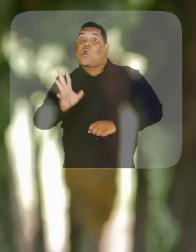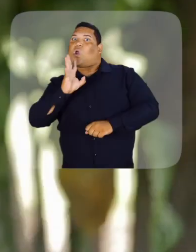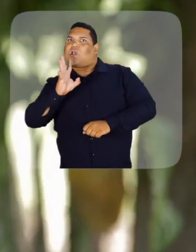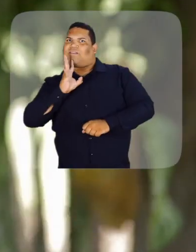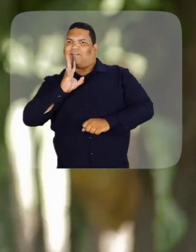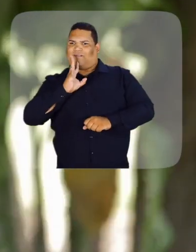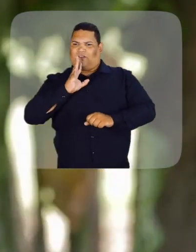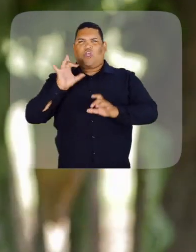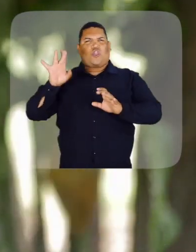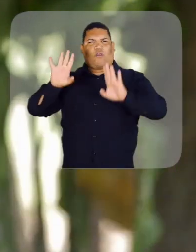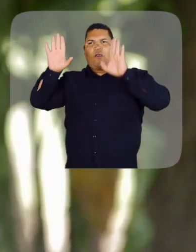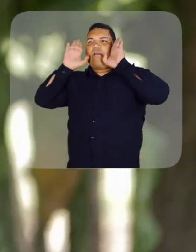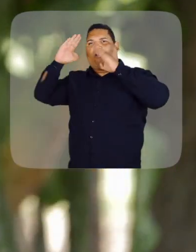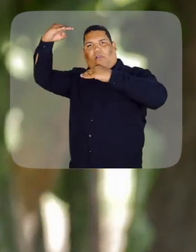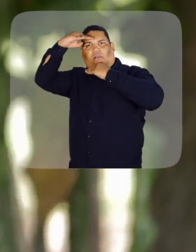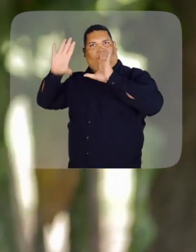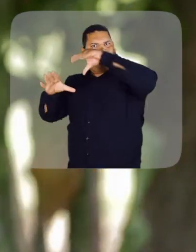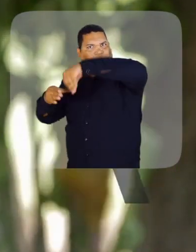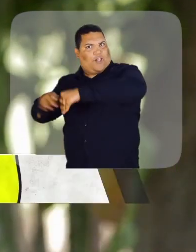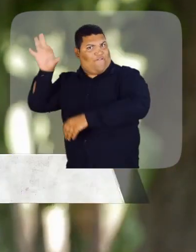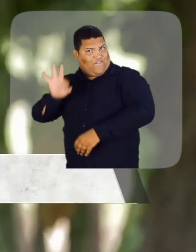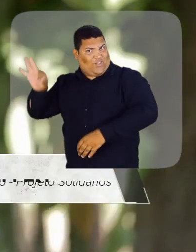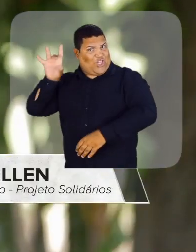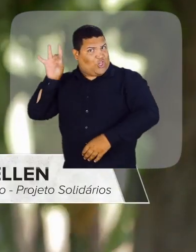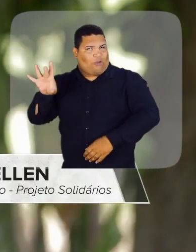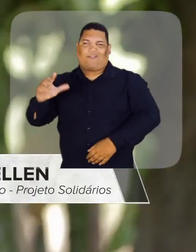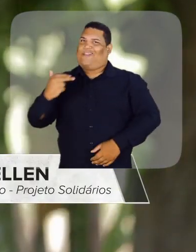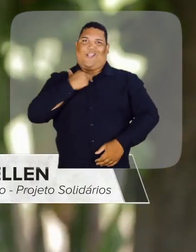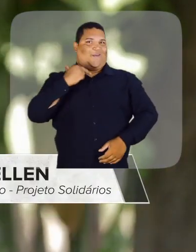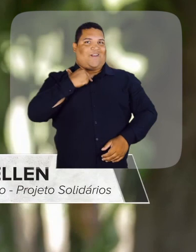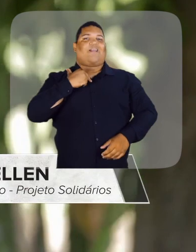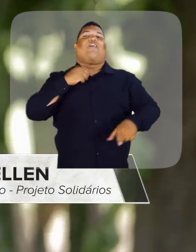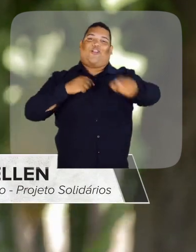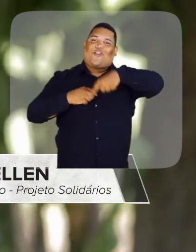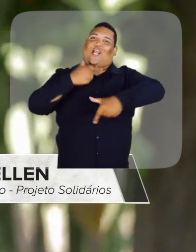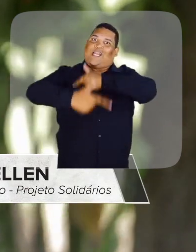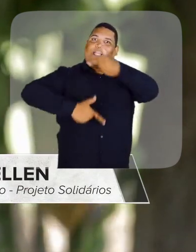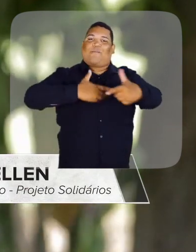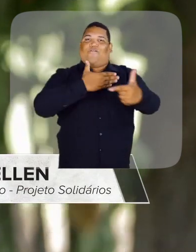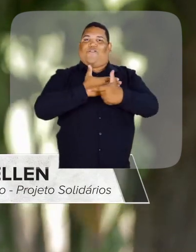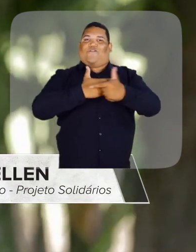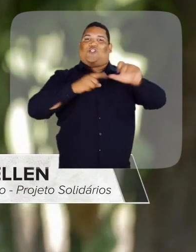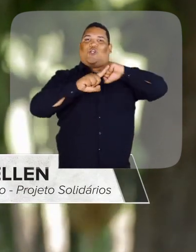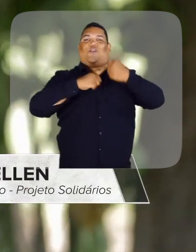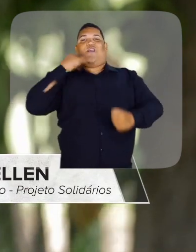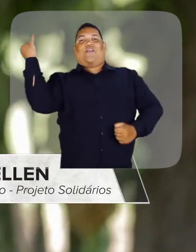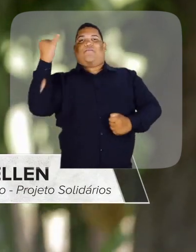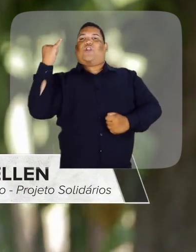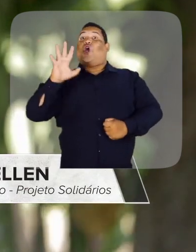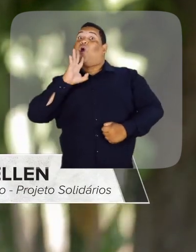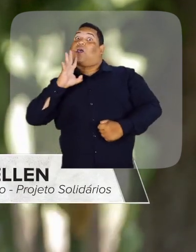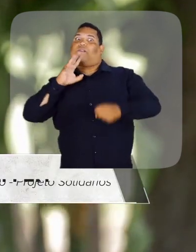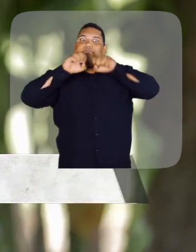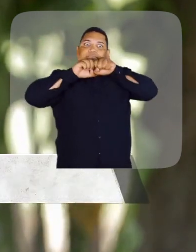O nosso conhecimento não tem que ficar restrito à faculdade e é realmente uma função social muito importante